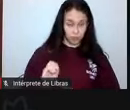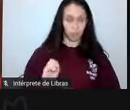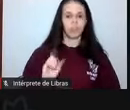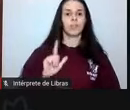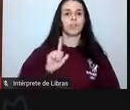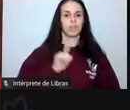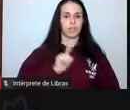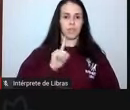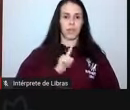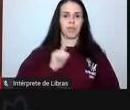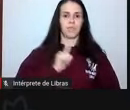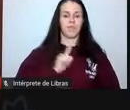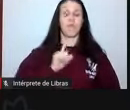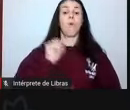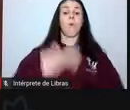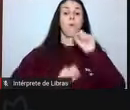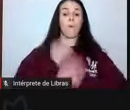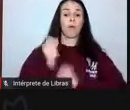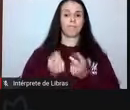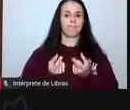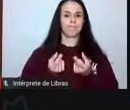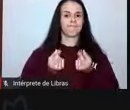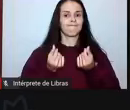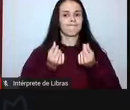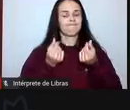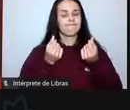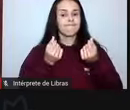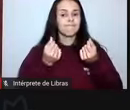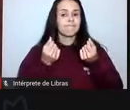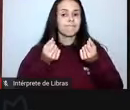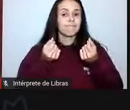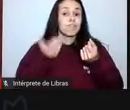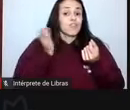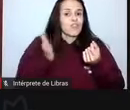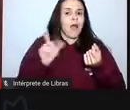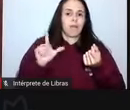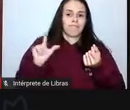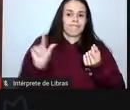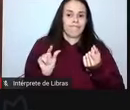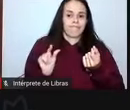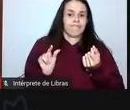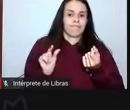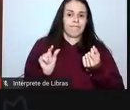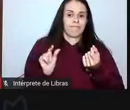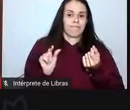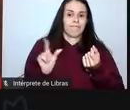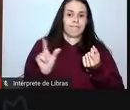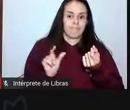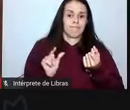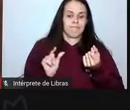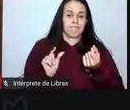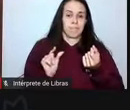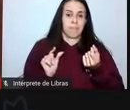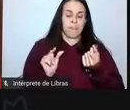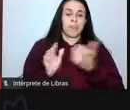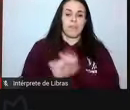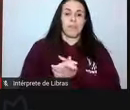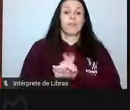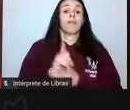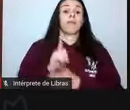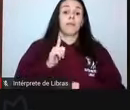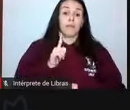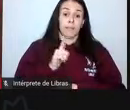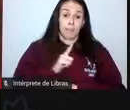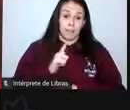condicionado numa LOA, como disse, já reduzida de 2019 para 2020, ainda nós tivemos um